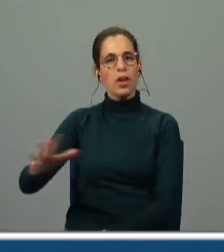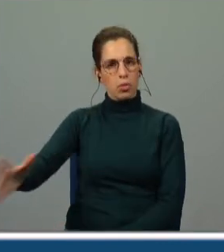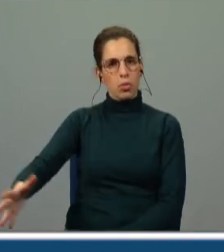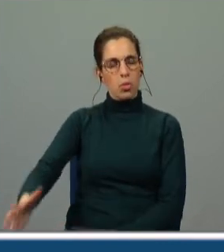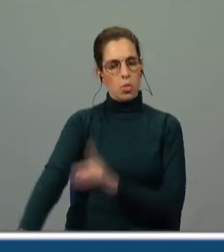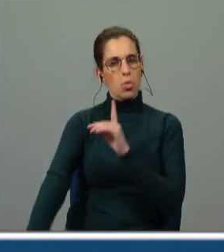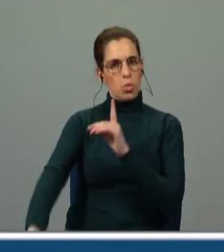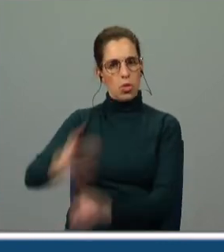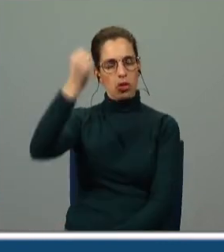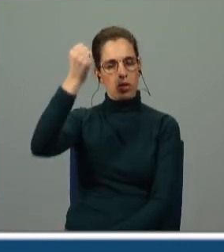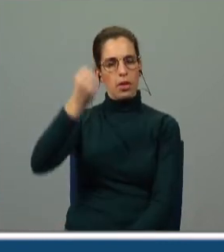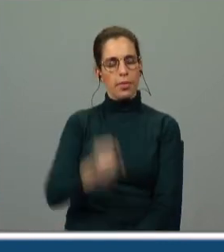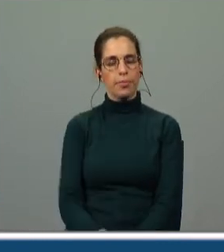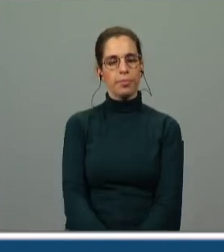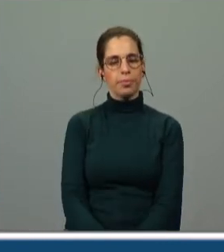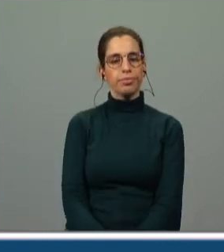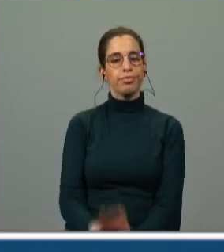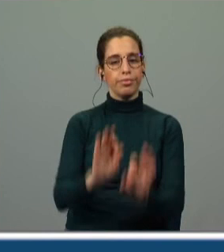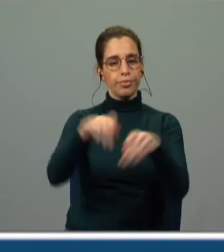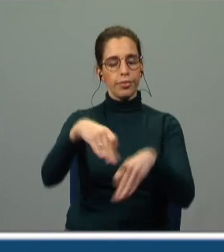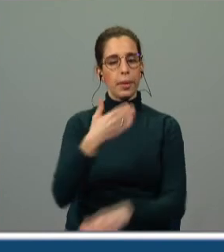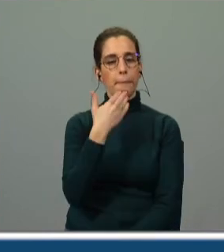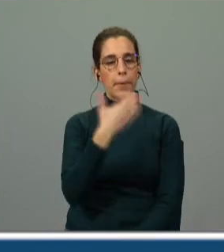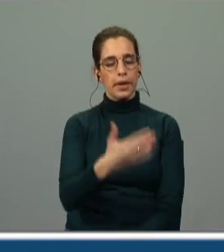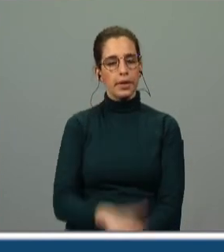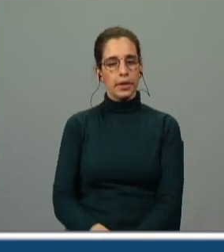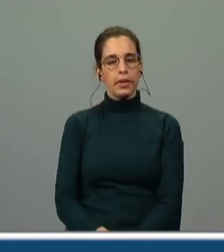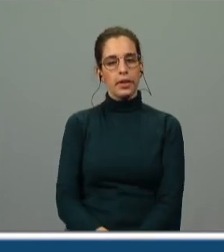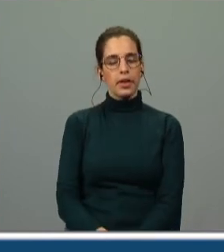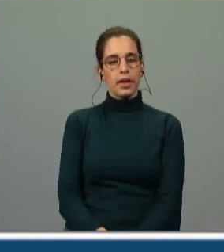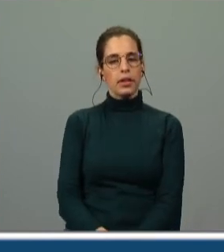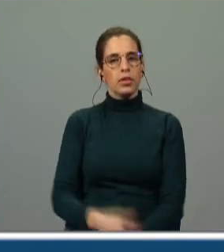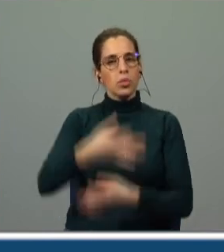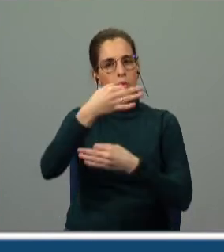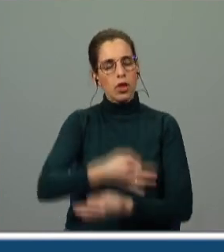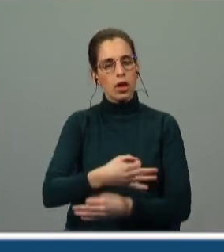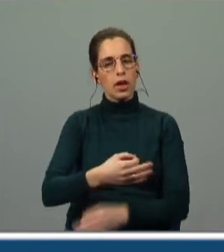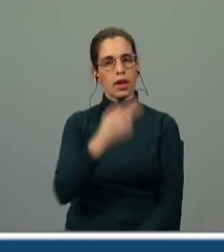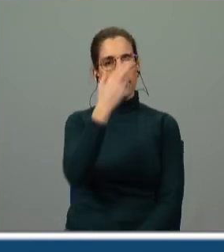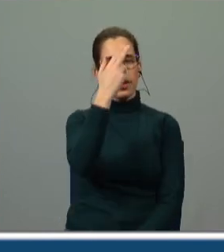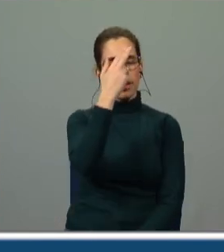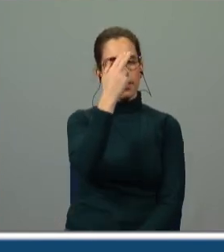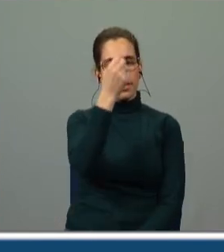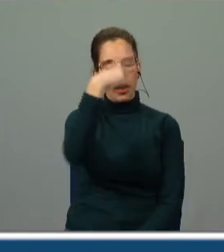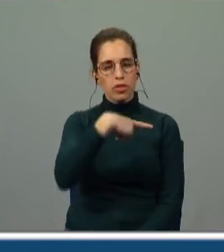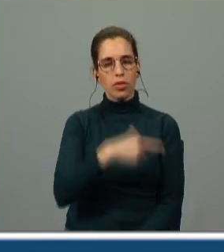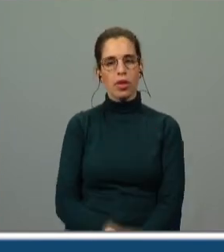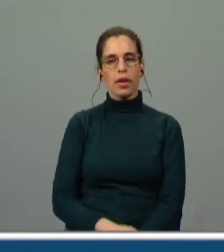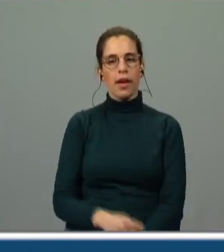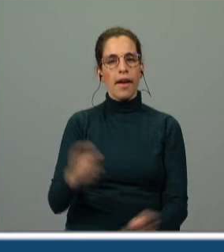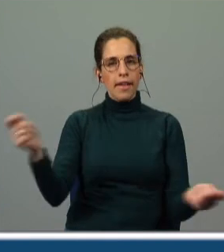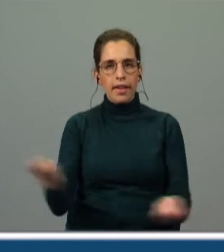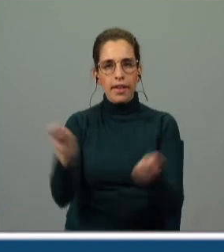da própria sepultura e por fim pede-lhes que sejam fiéis a esta história que a divulguem que não a deixem morrer